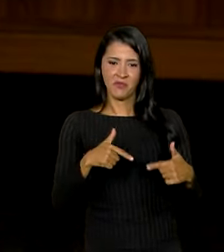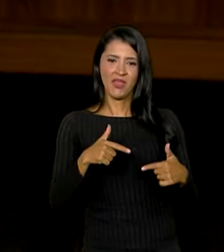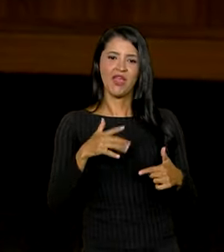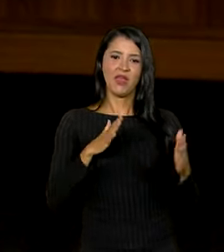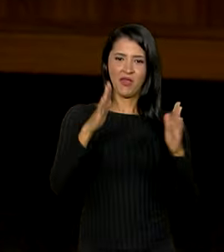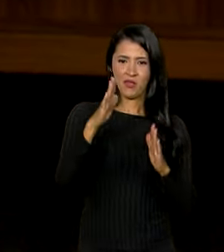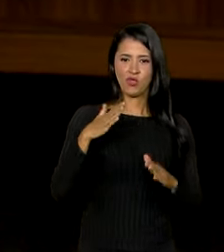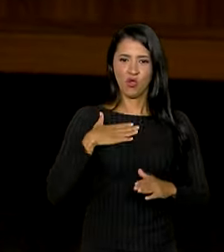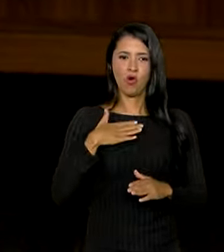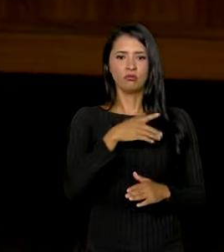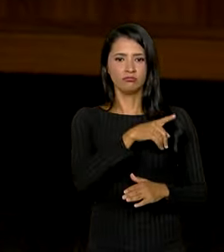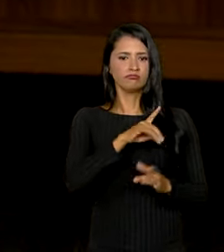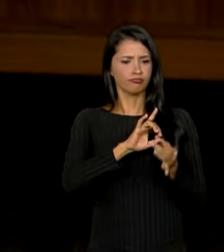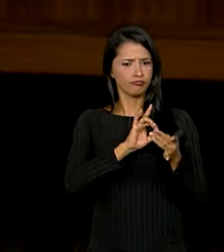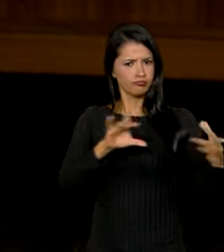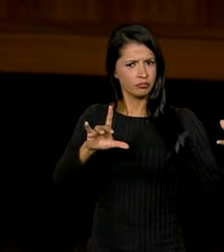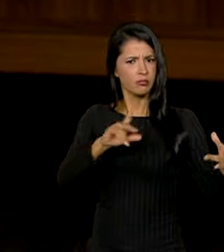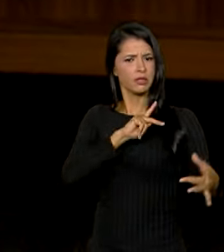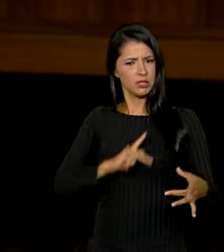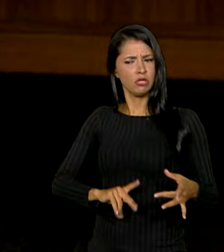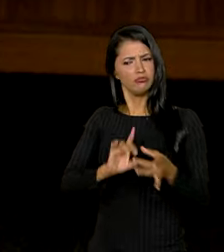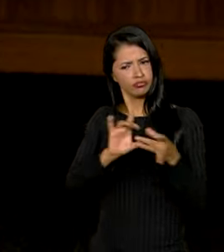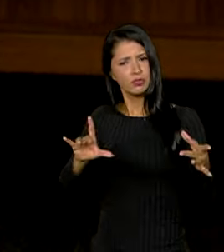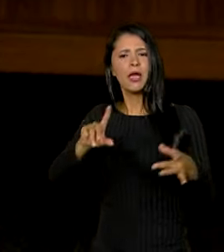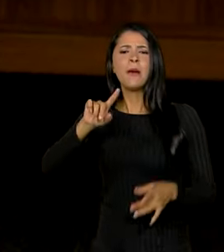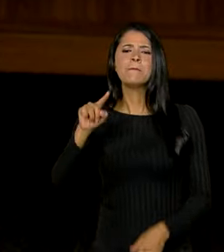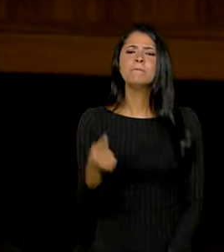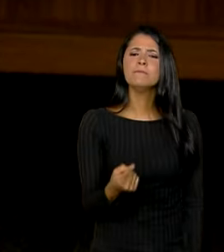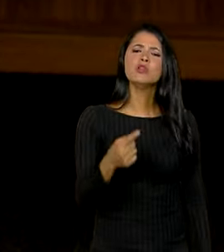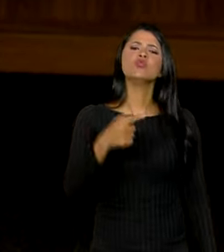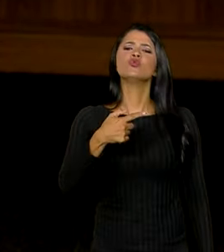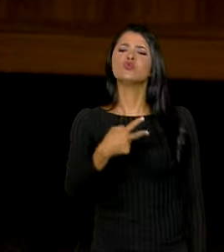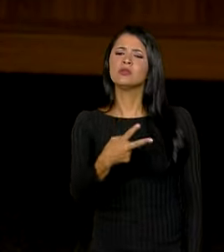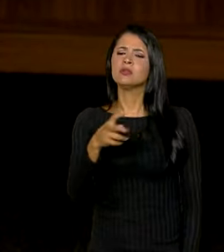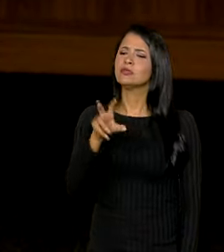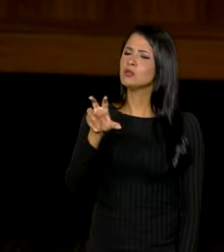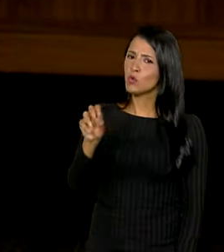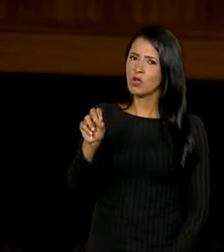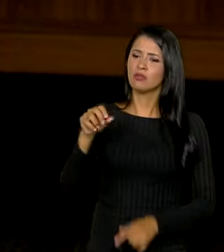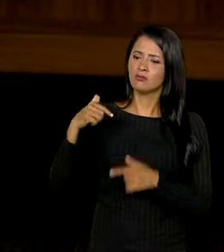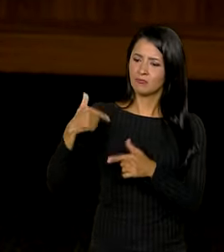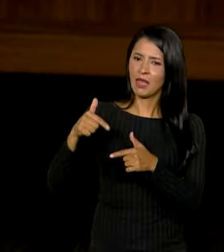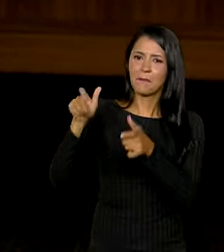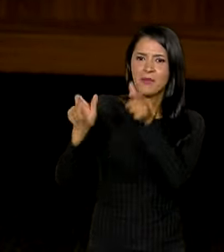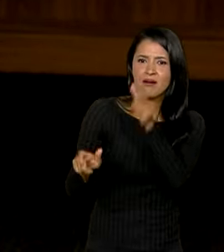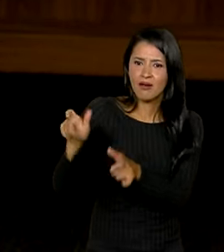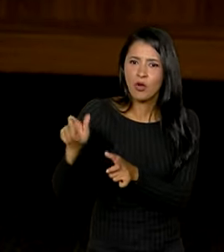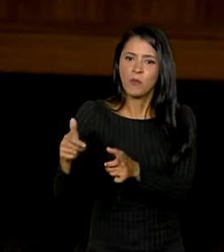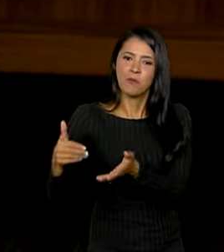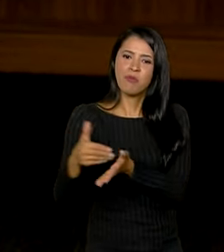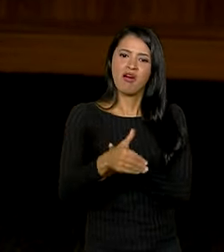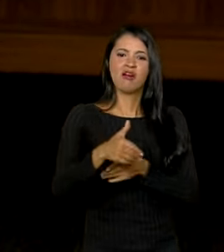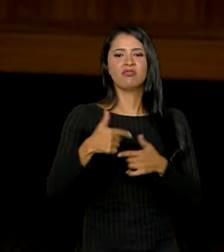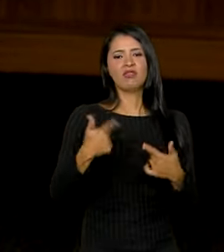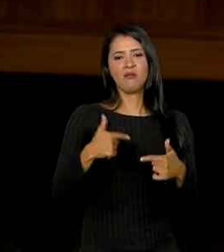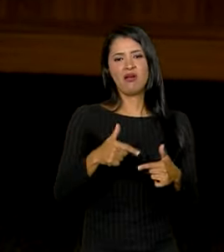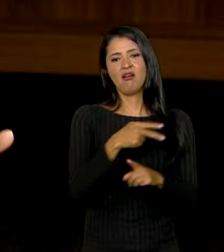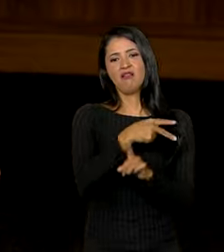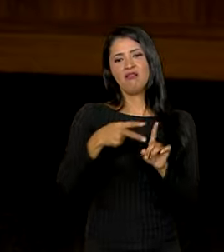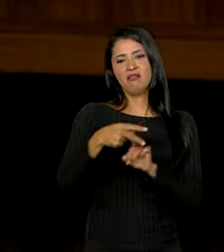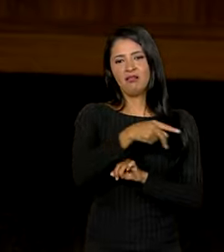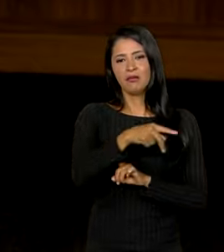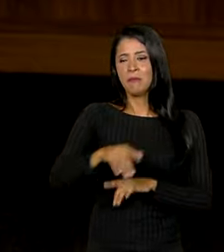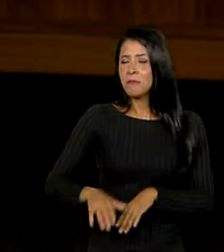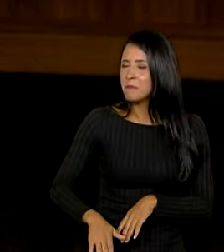expressa do presidente Lula, 1.250 funcionários concursados para o INSS. Vamos, o que mais chamou de